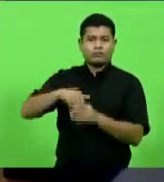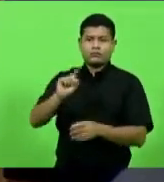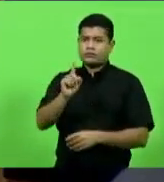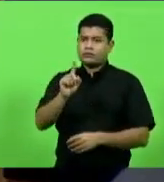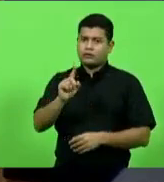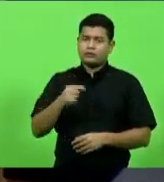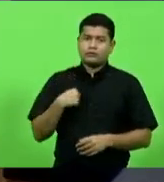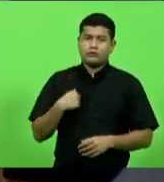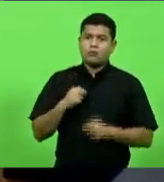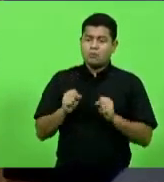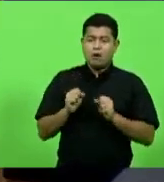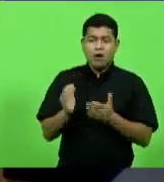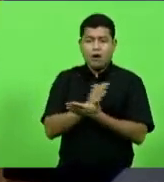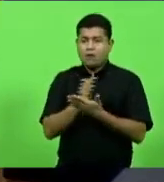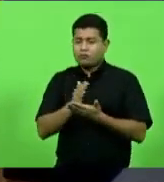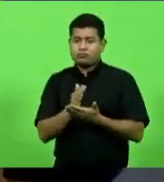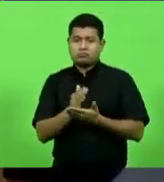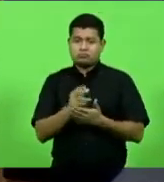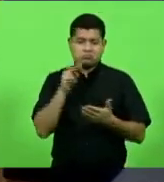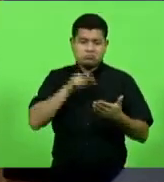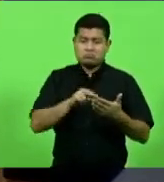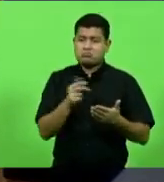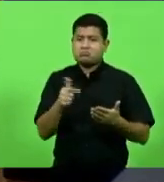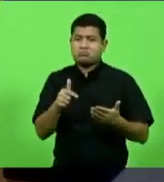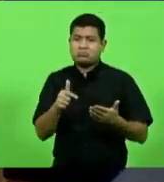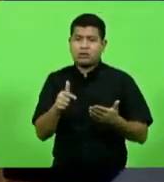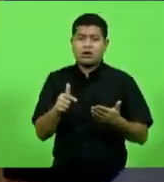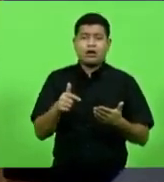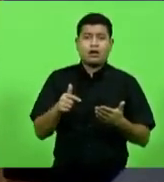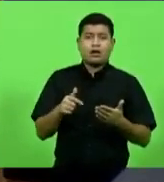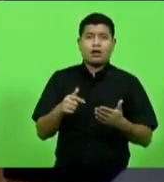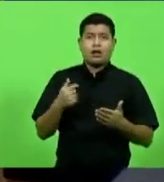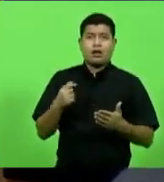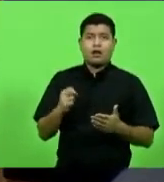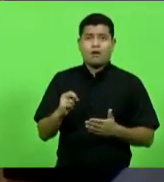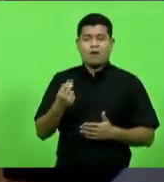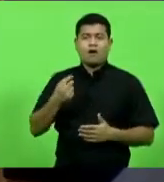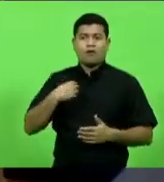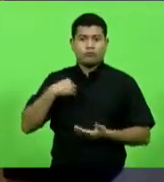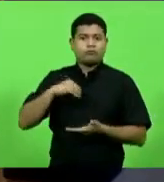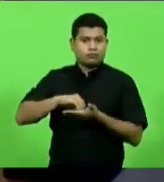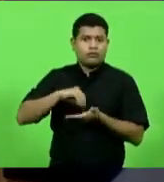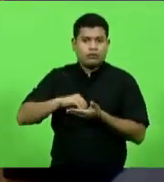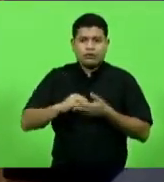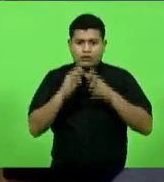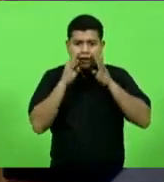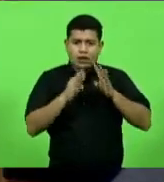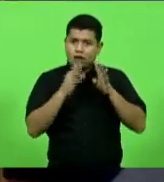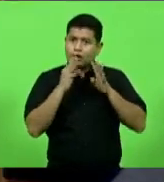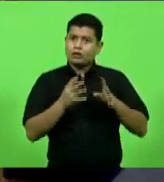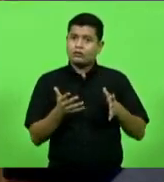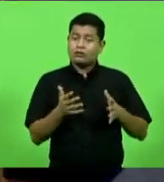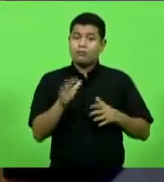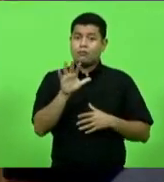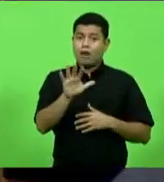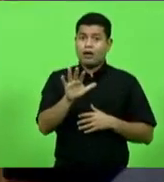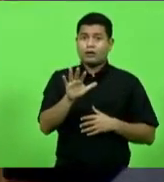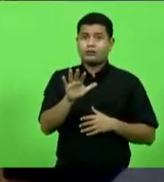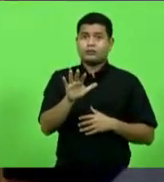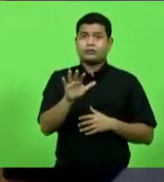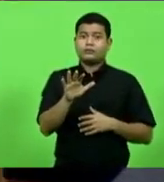passado desapercebido, eu posso ter sido não tão atento, mas isso,